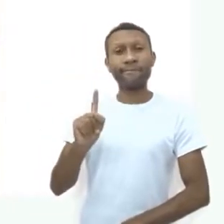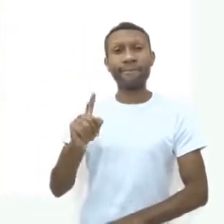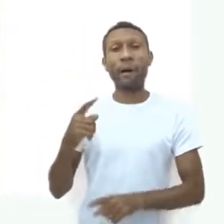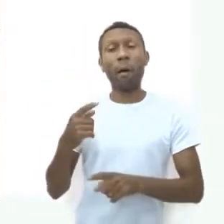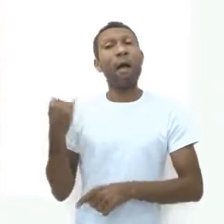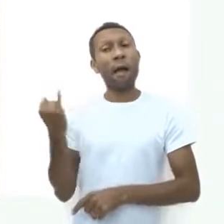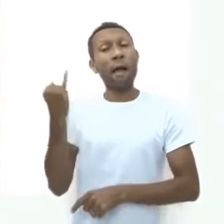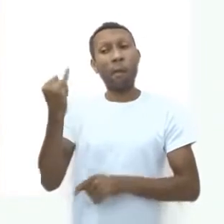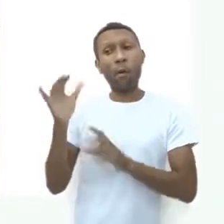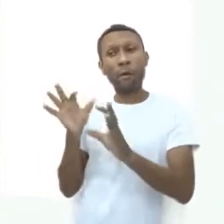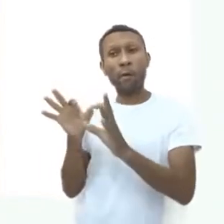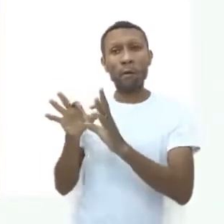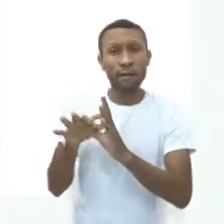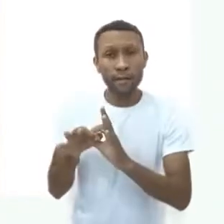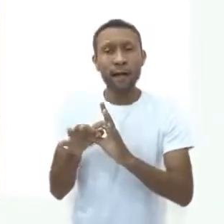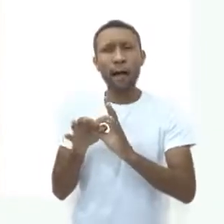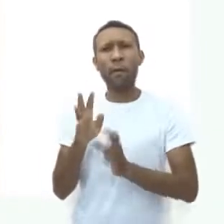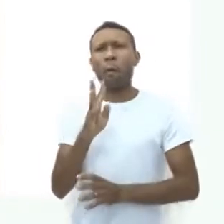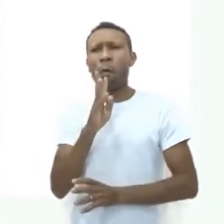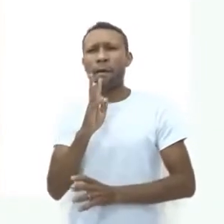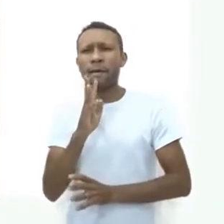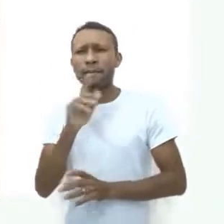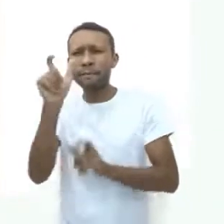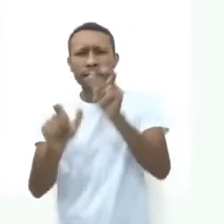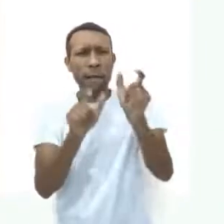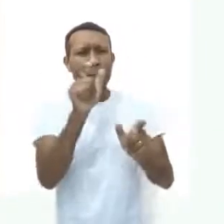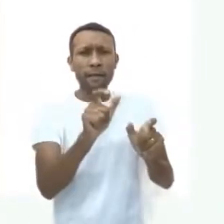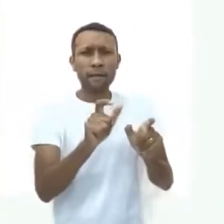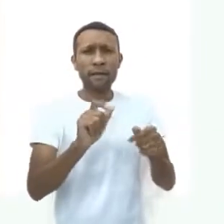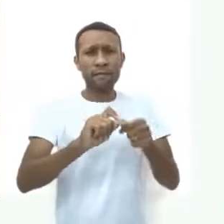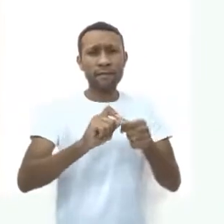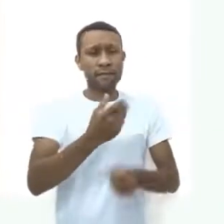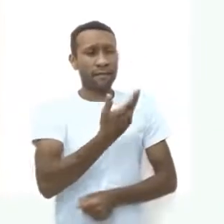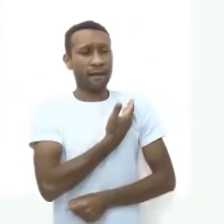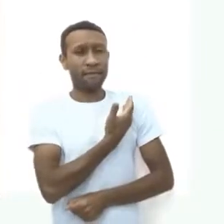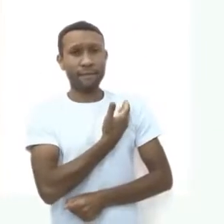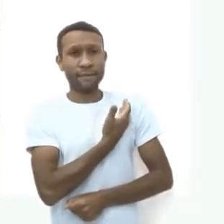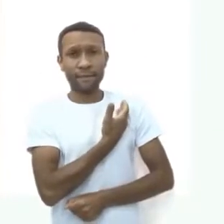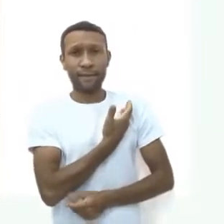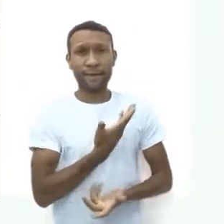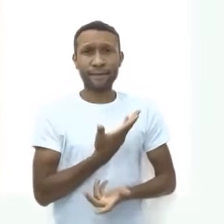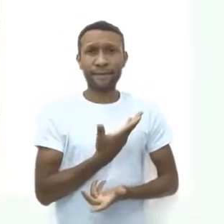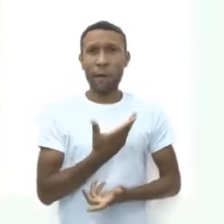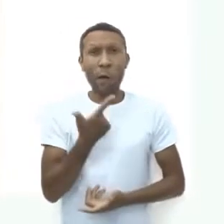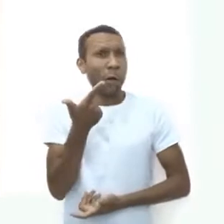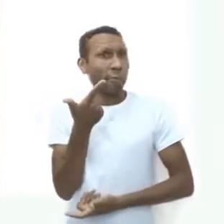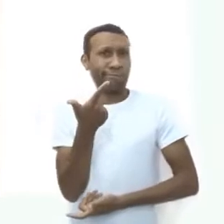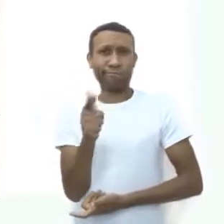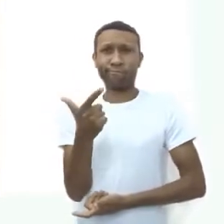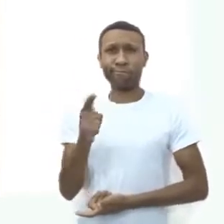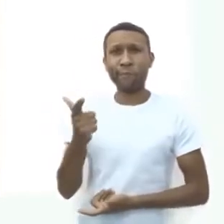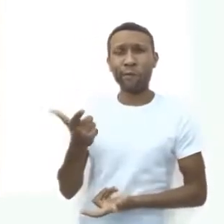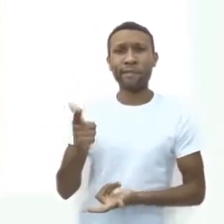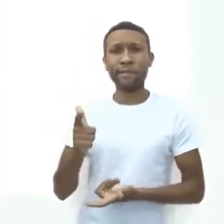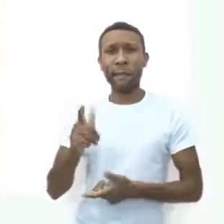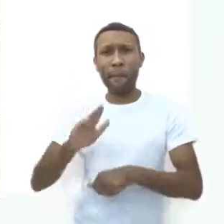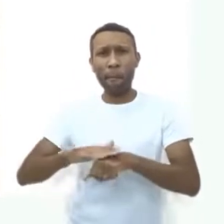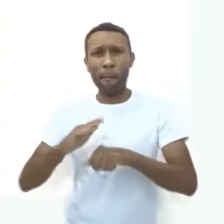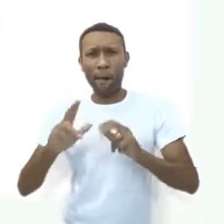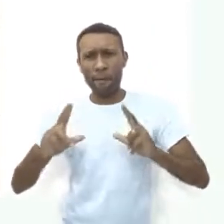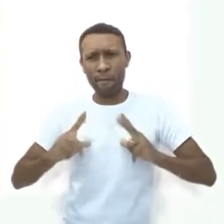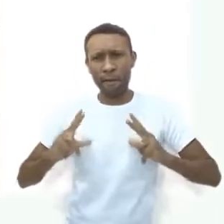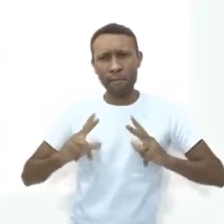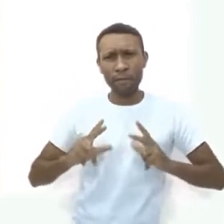conectado, reconhecer pessoas e fazer amizades. Não existe mais privacidade quando se usa a internet.